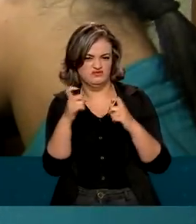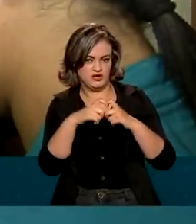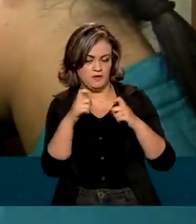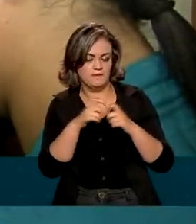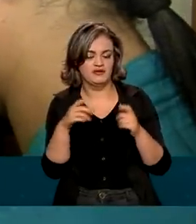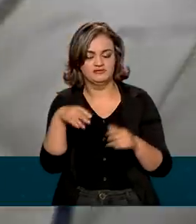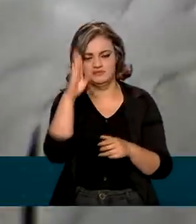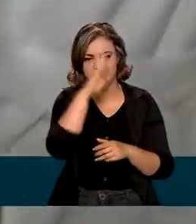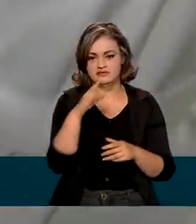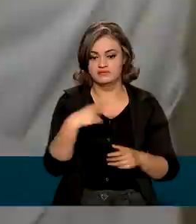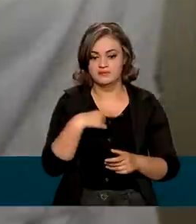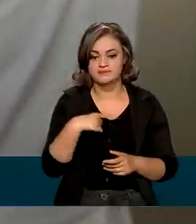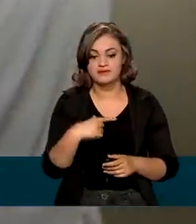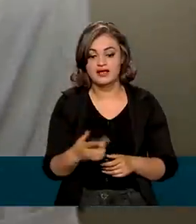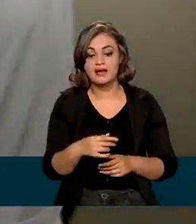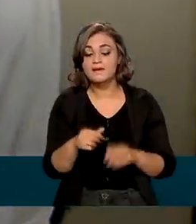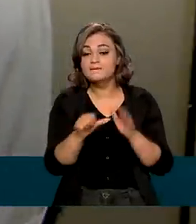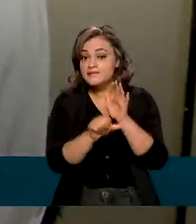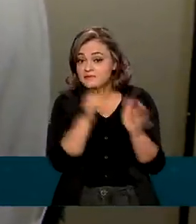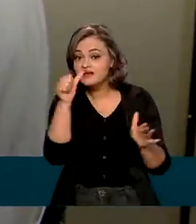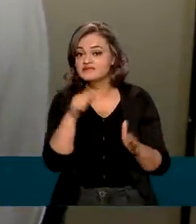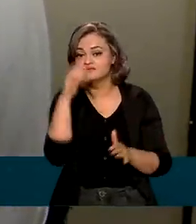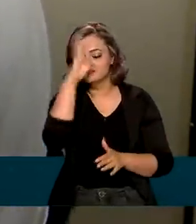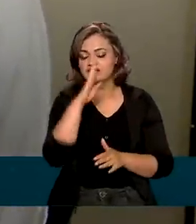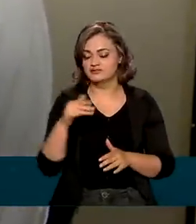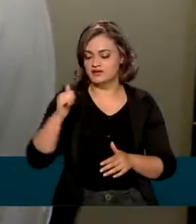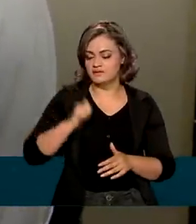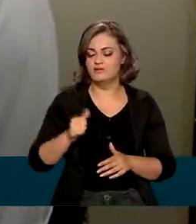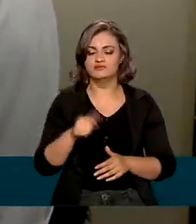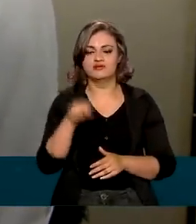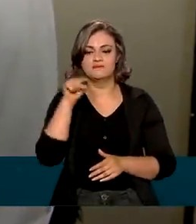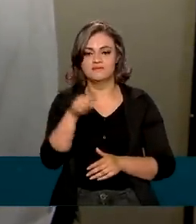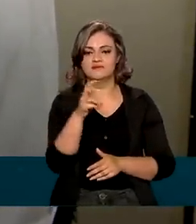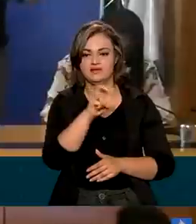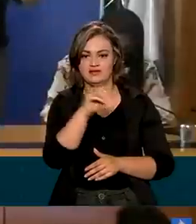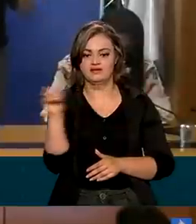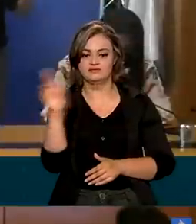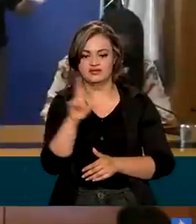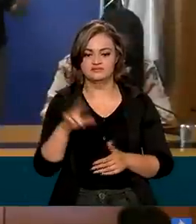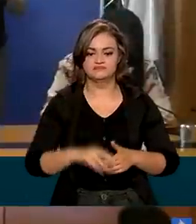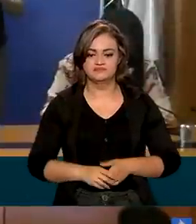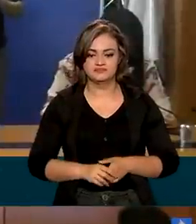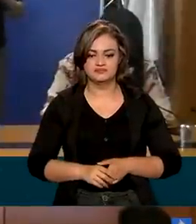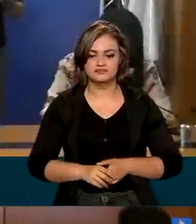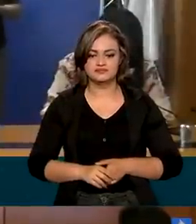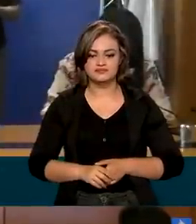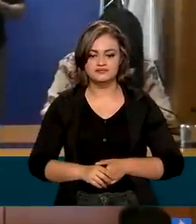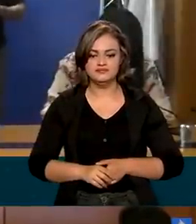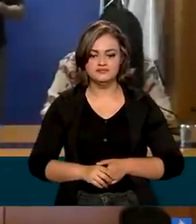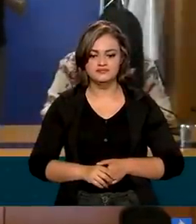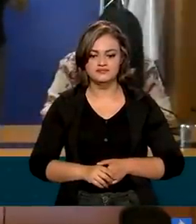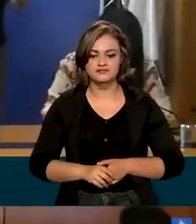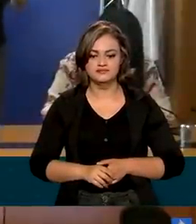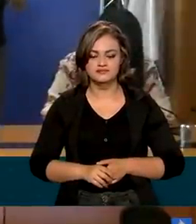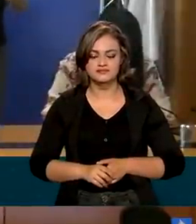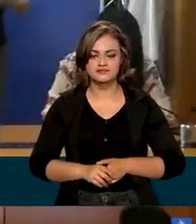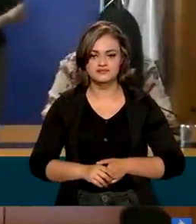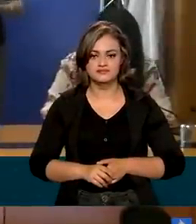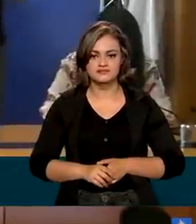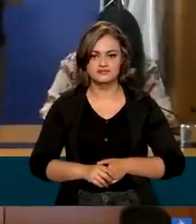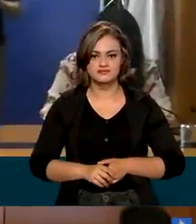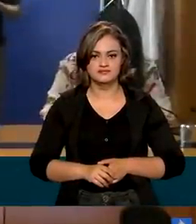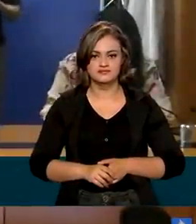vez no Brasil, os instrutores vão receber uma bolsa de R$ 1.500. Nosso desejo de melhorar a